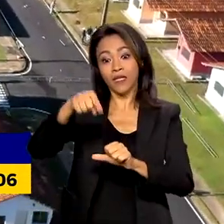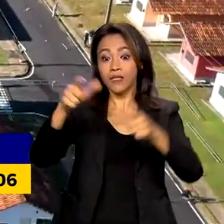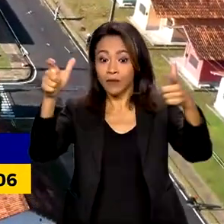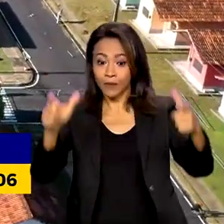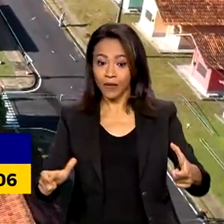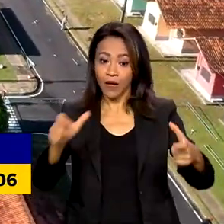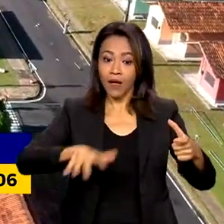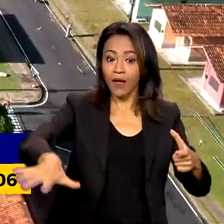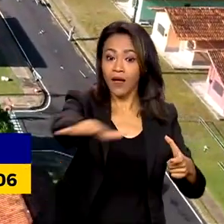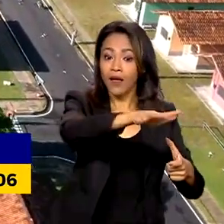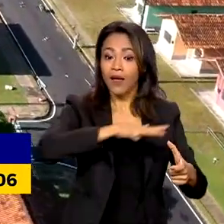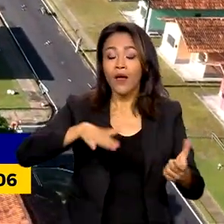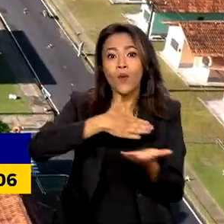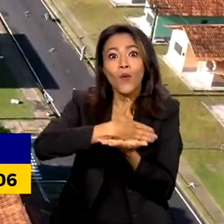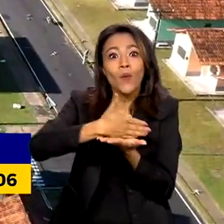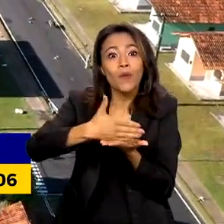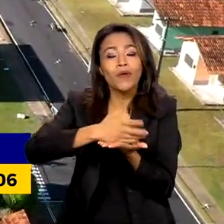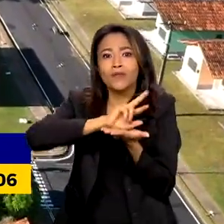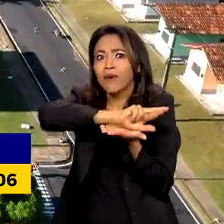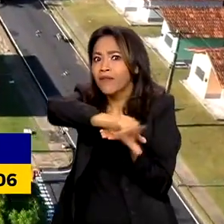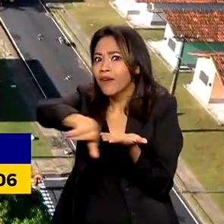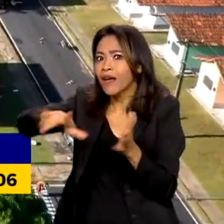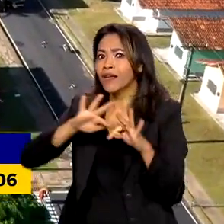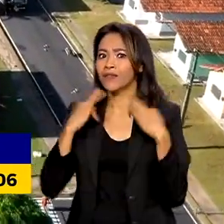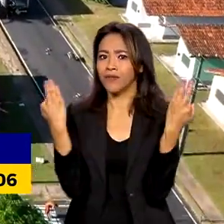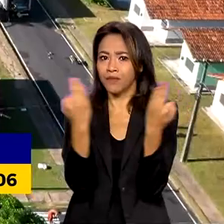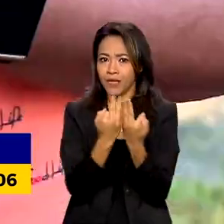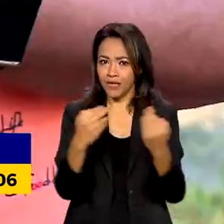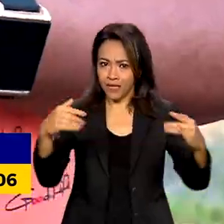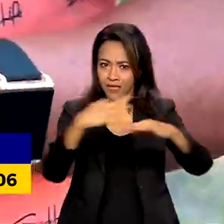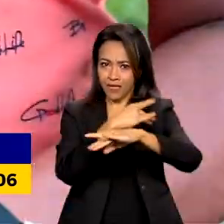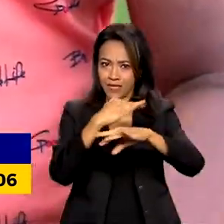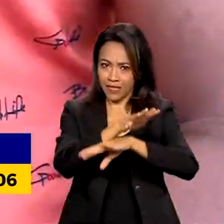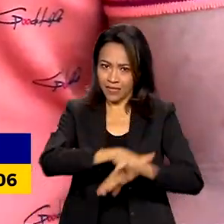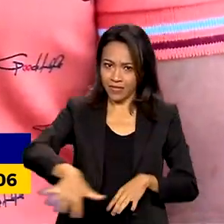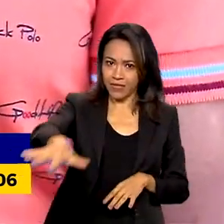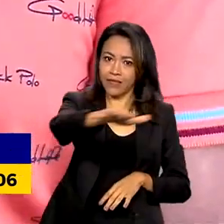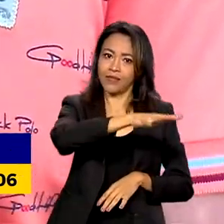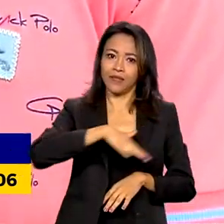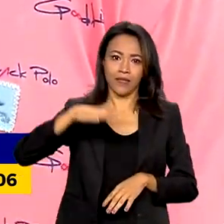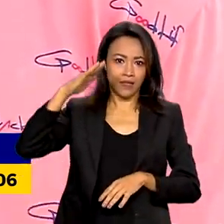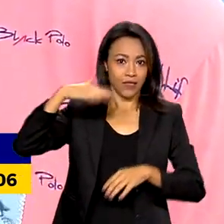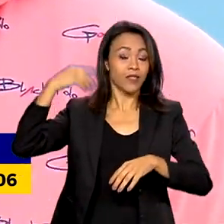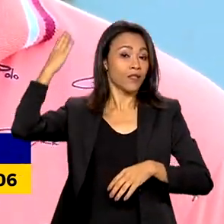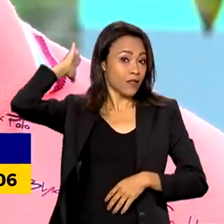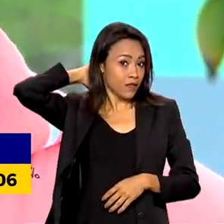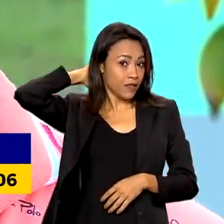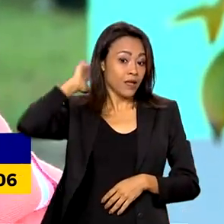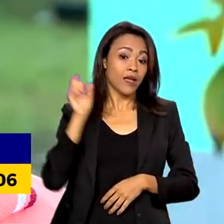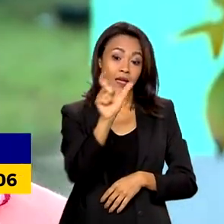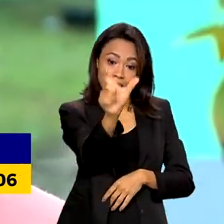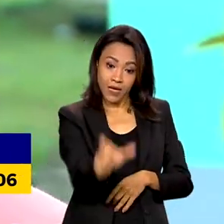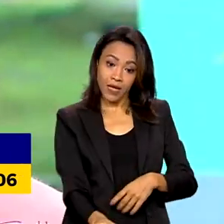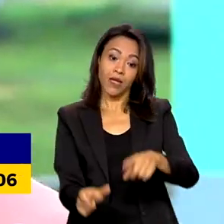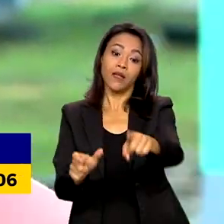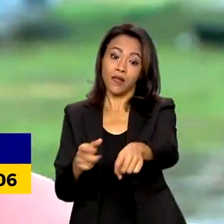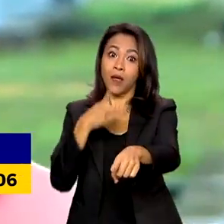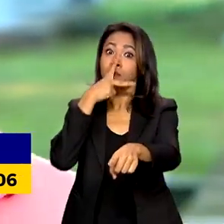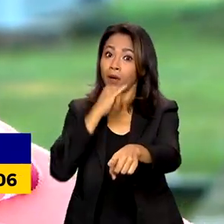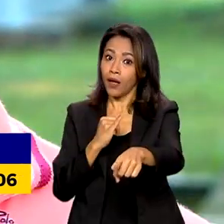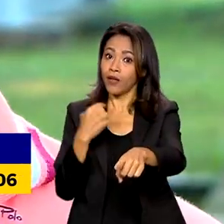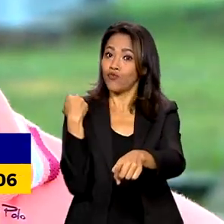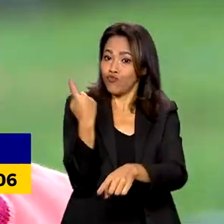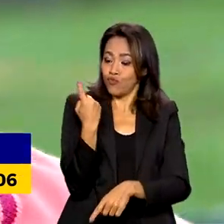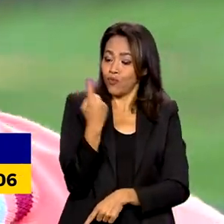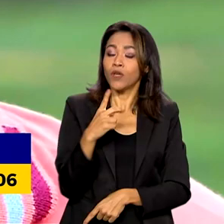muitas famílias aqui de Abaetetuba, a oeste do Pará. Uma dessas casas é a do Nilson. Ele é pai solo de um adolescente